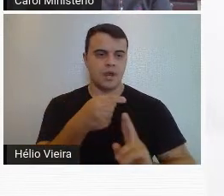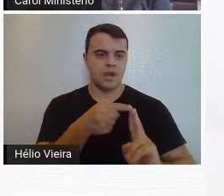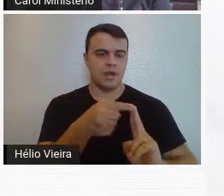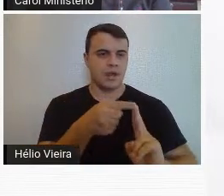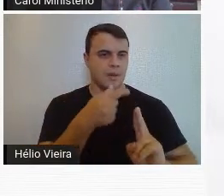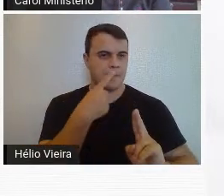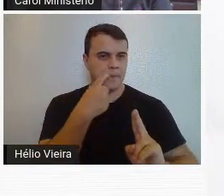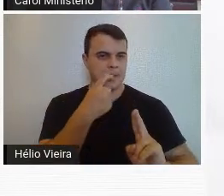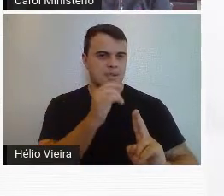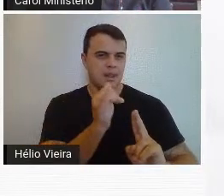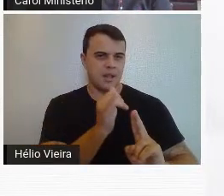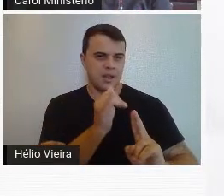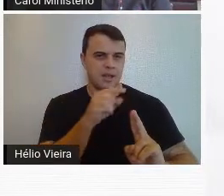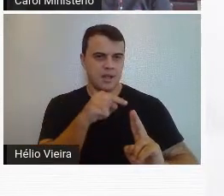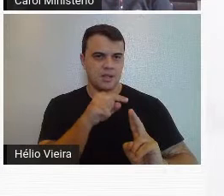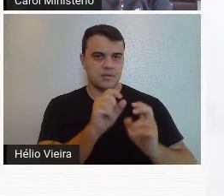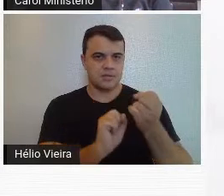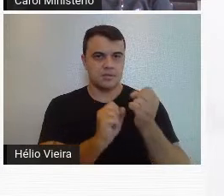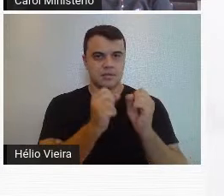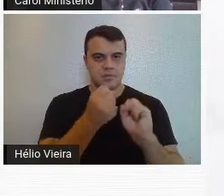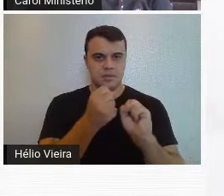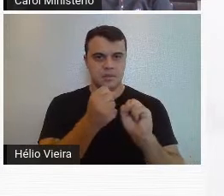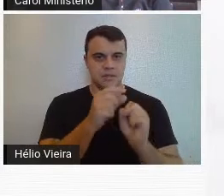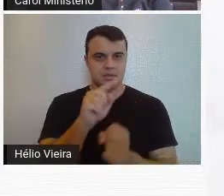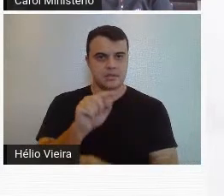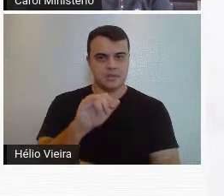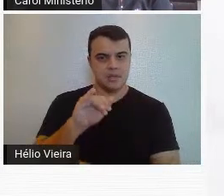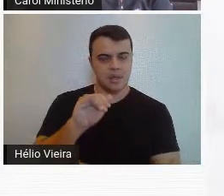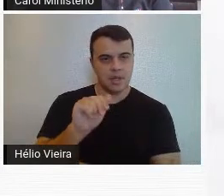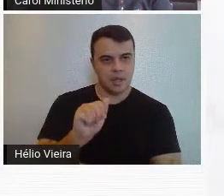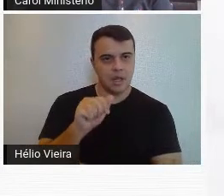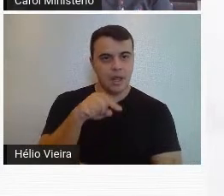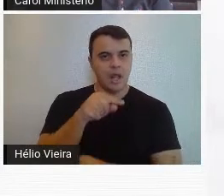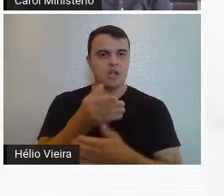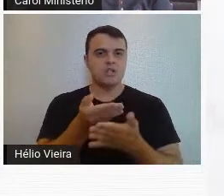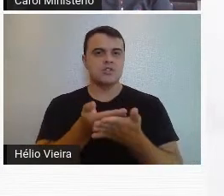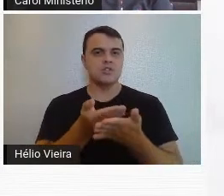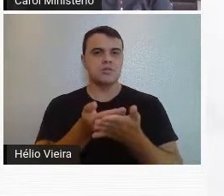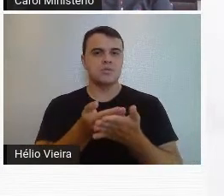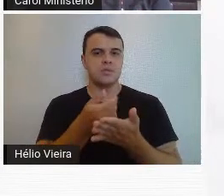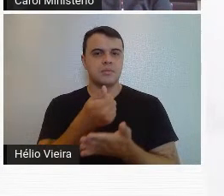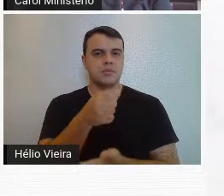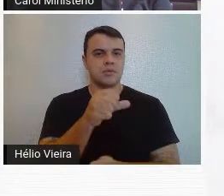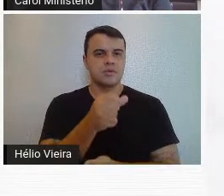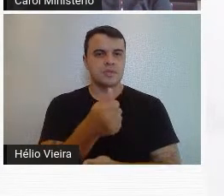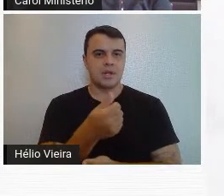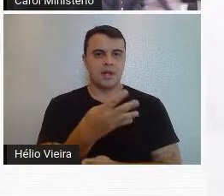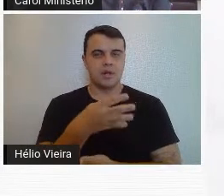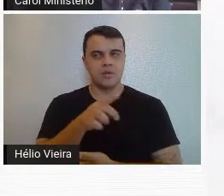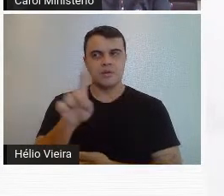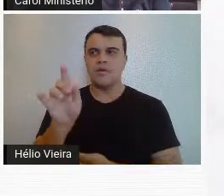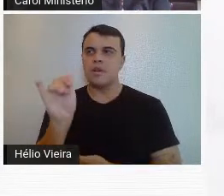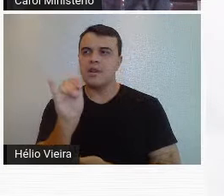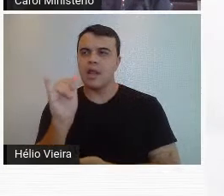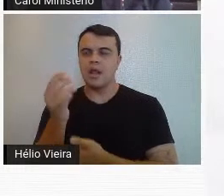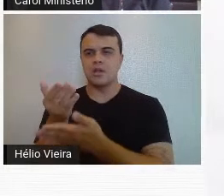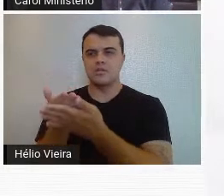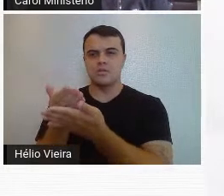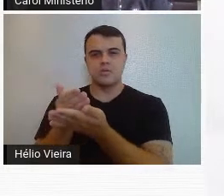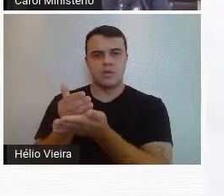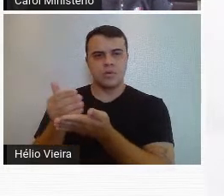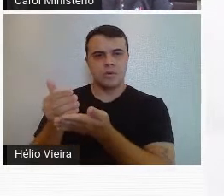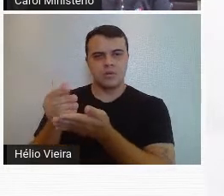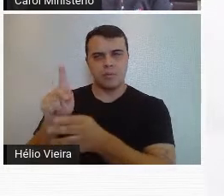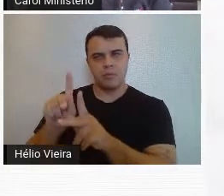família de italianos, de um empresário italiano, que estuda, em 1914, vai para a Itália, estuda com mestres